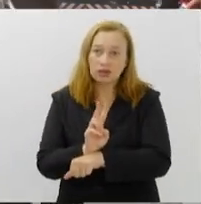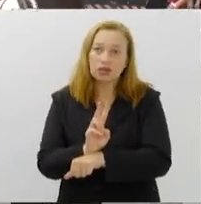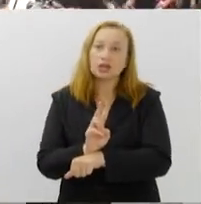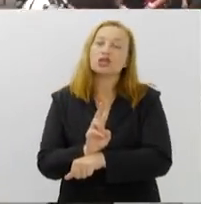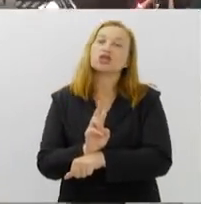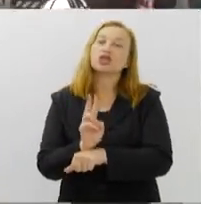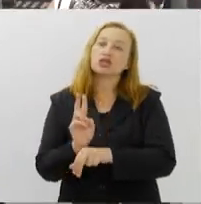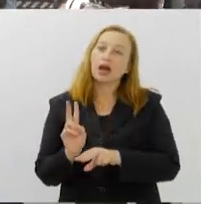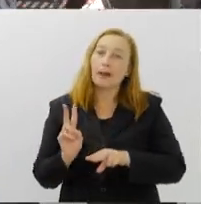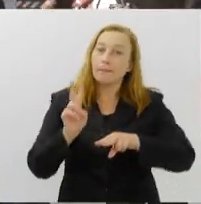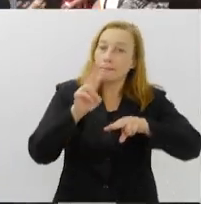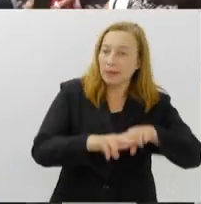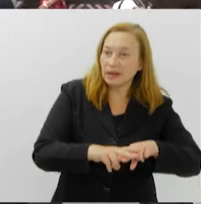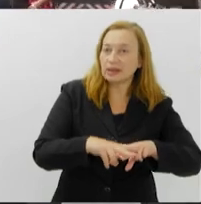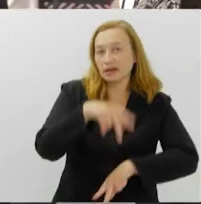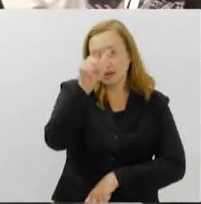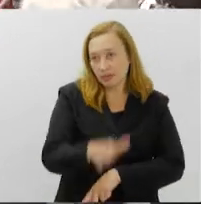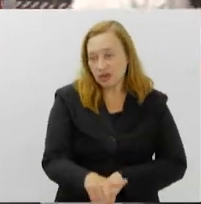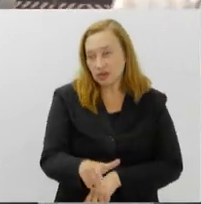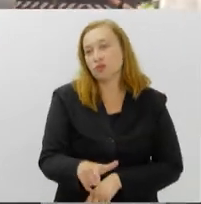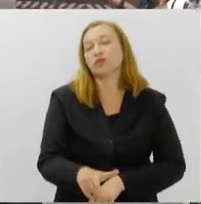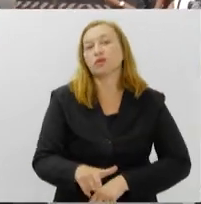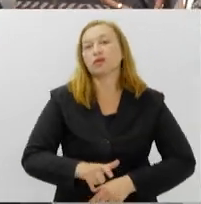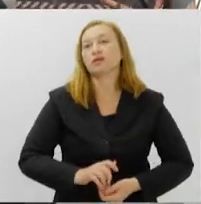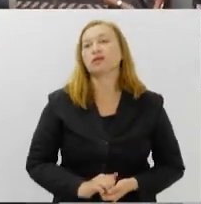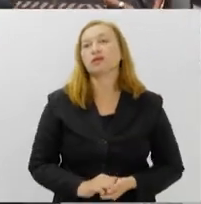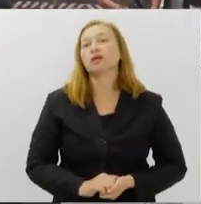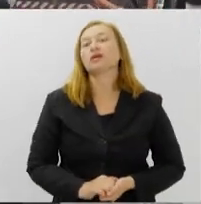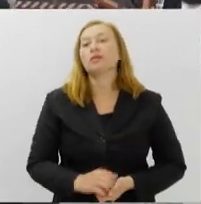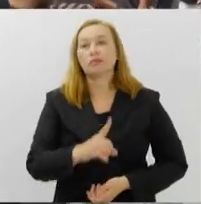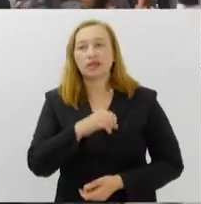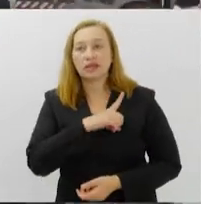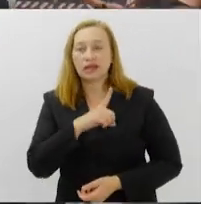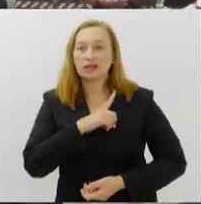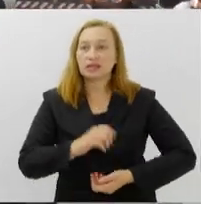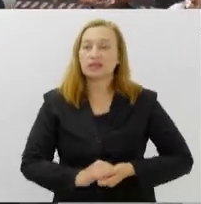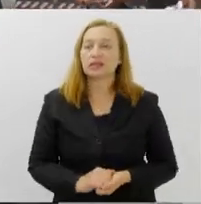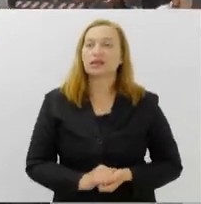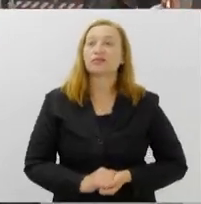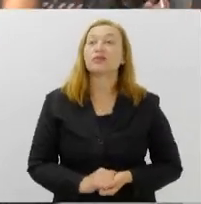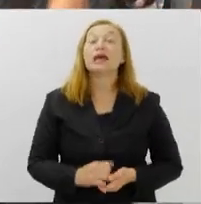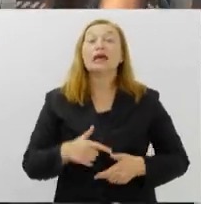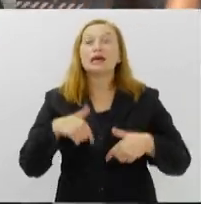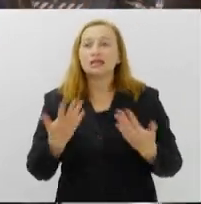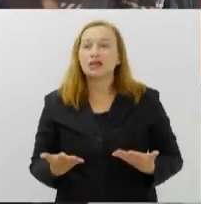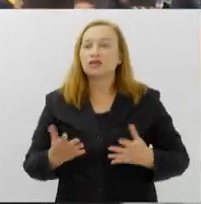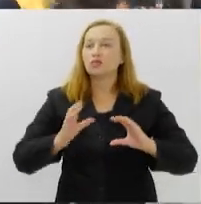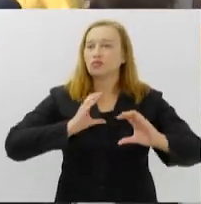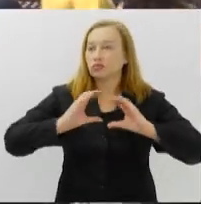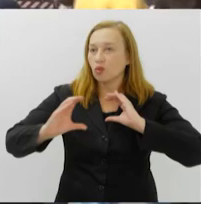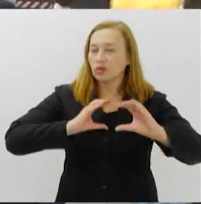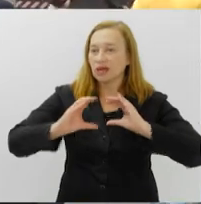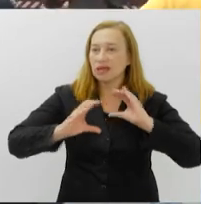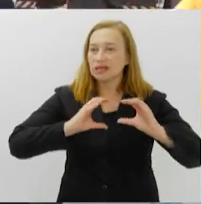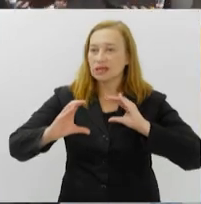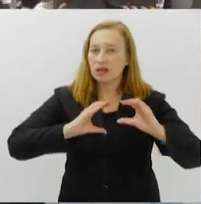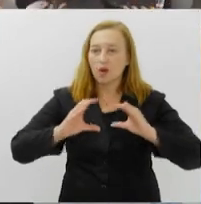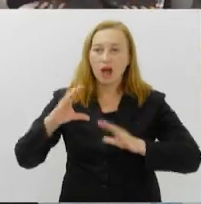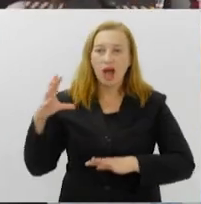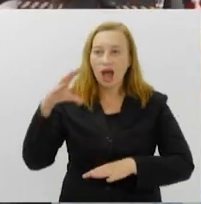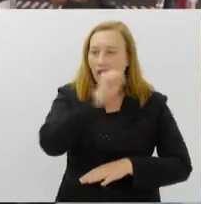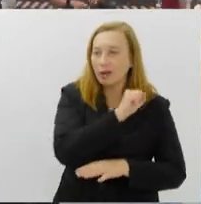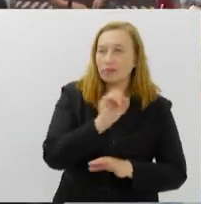leva o meliante direto para a 14ª no Leblon. Então a gente consegue um canal direto, assim como outras demandas direto,